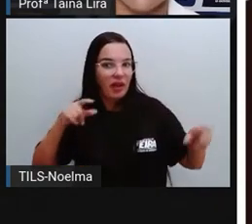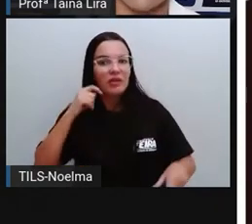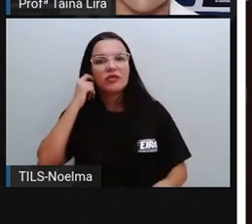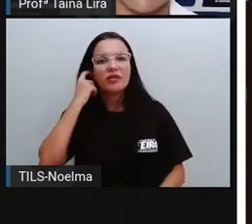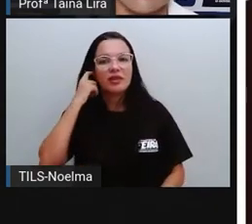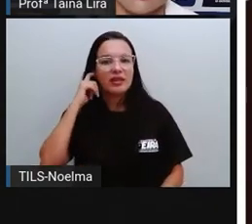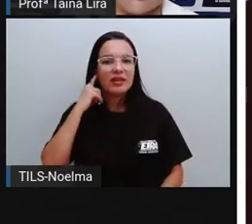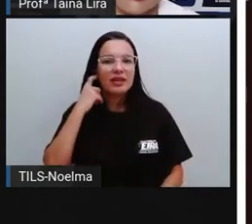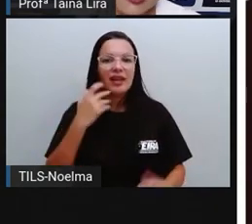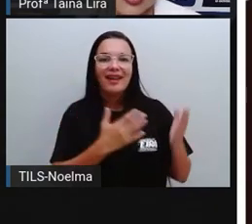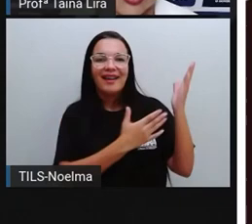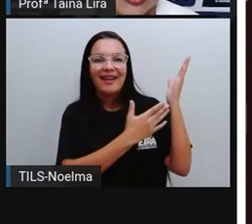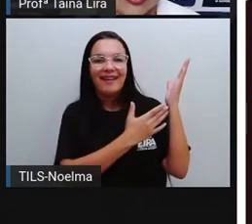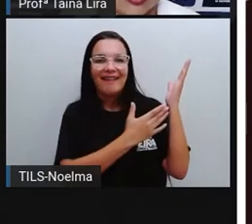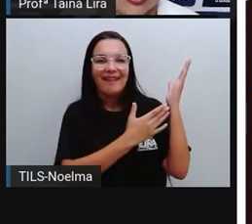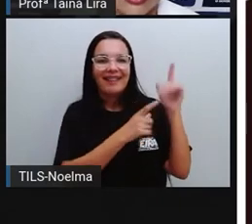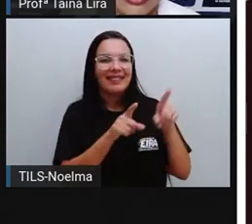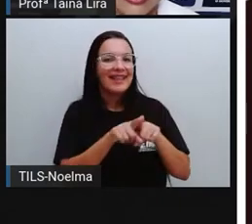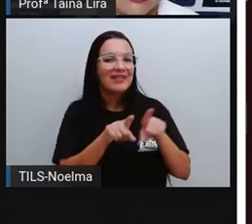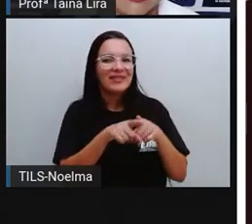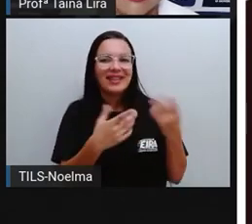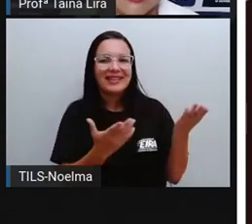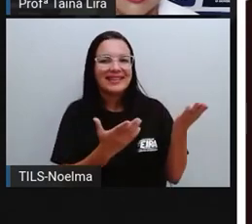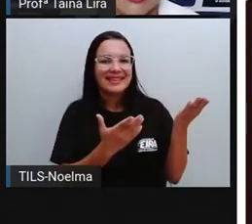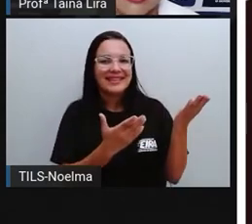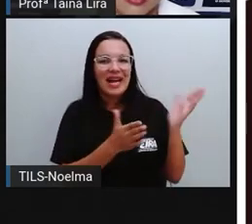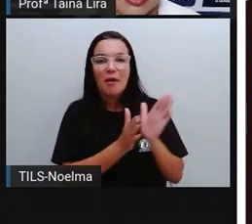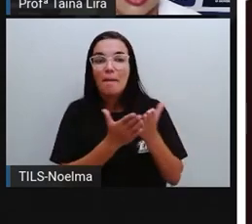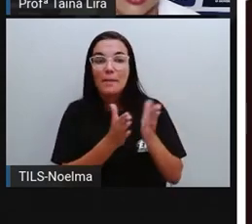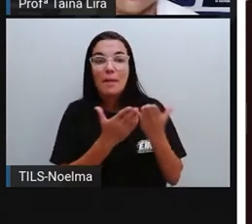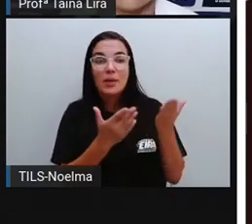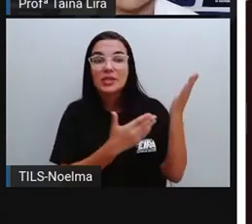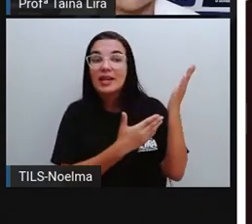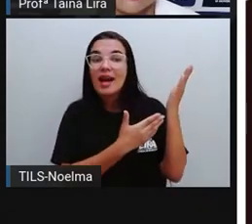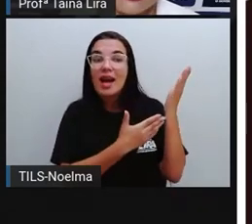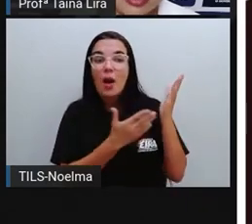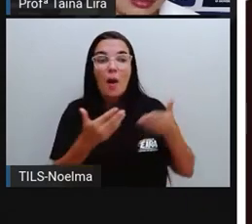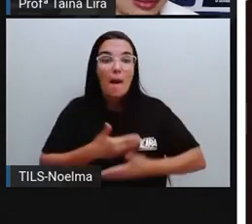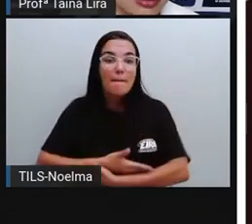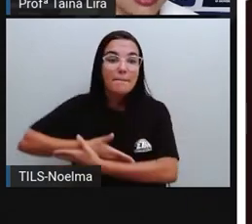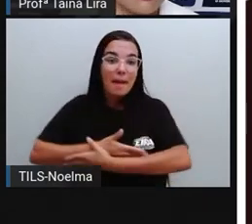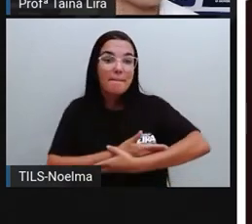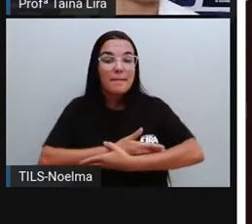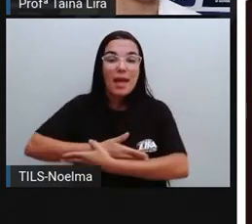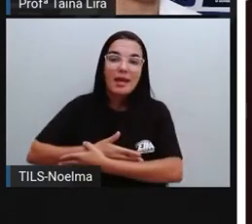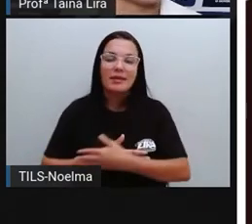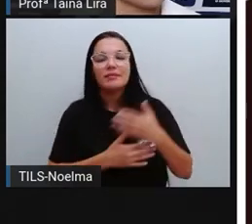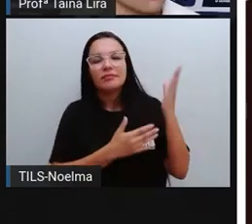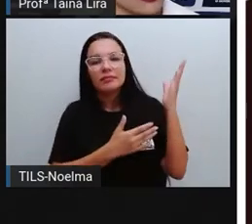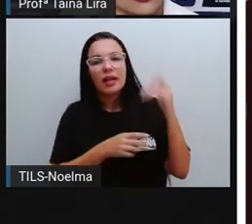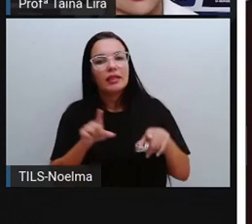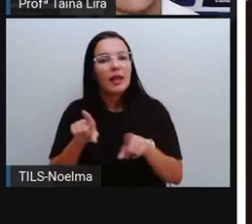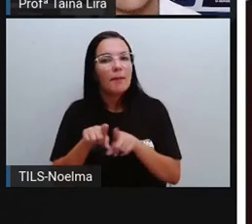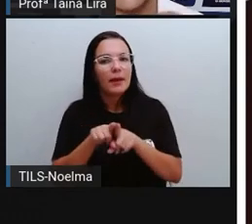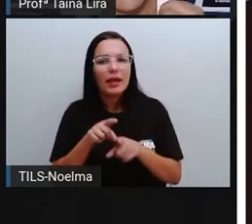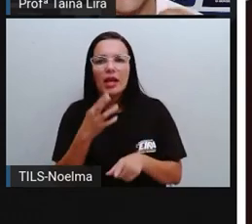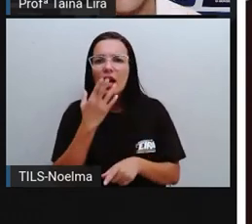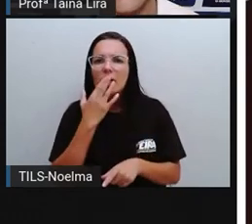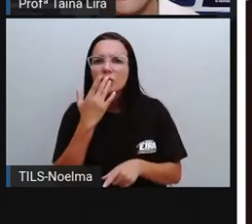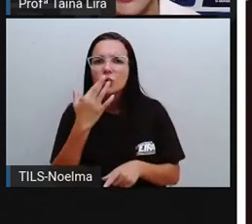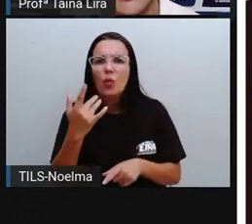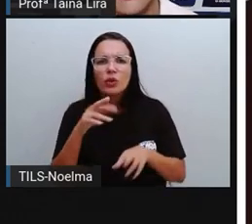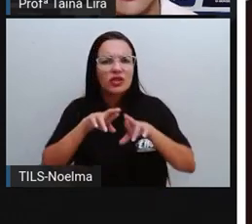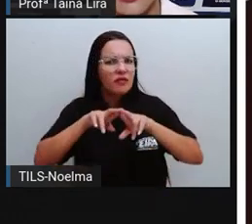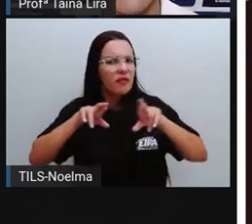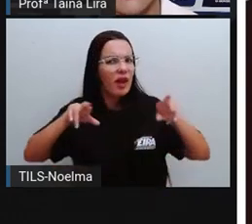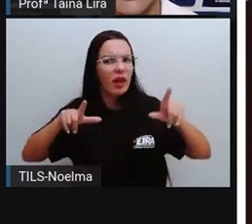Promoção Bebê Johnson, olha lá. Olha, observem também, até mesmo o uso das cores. Como